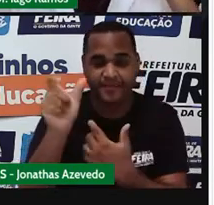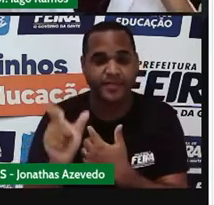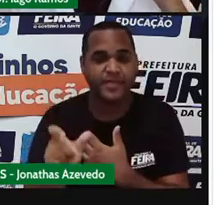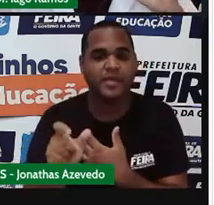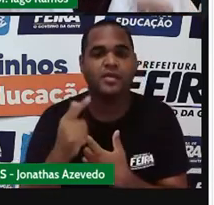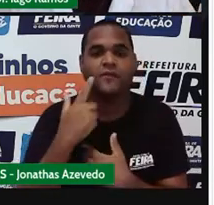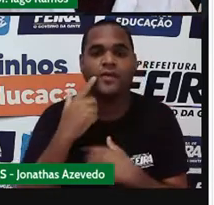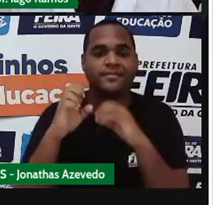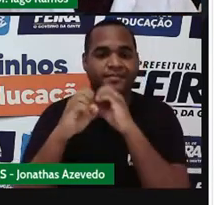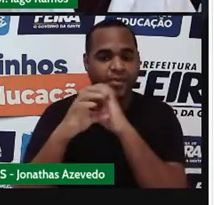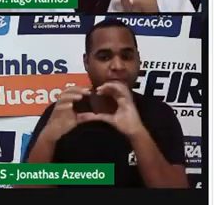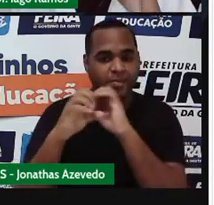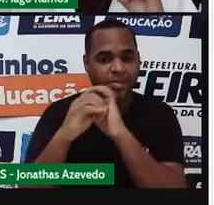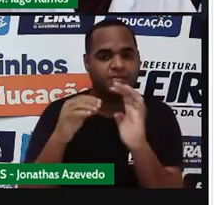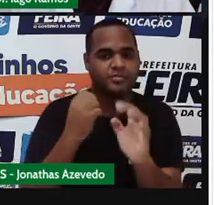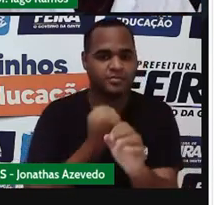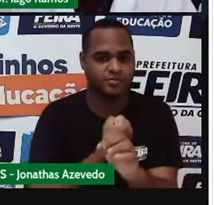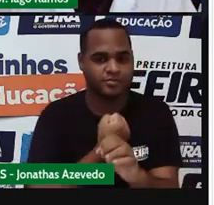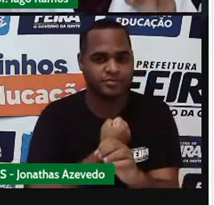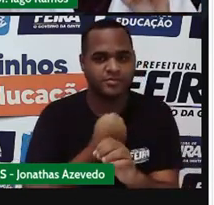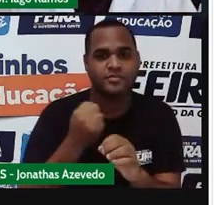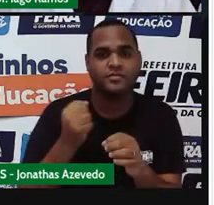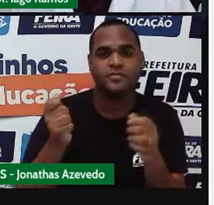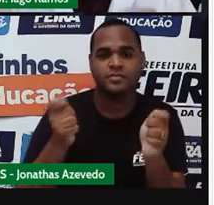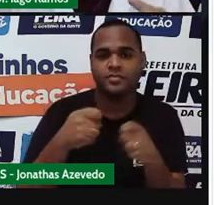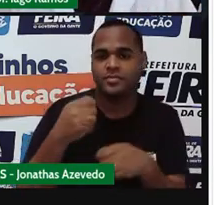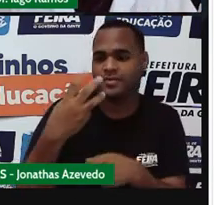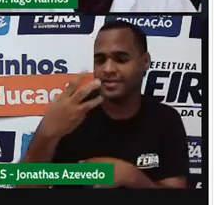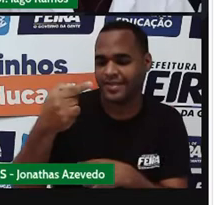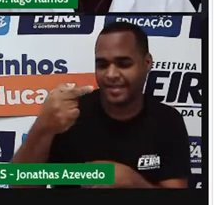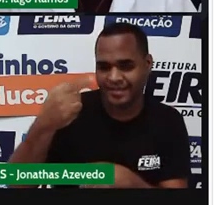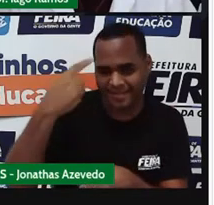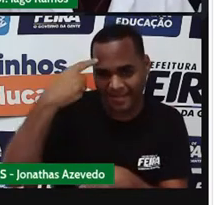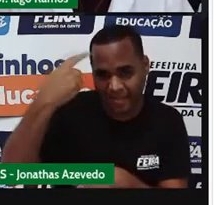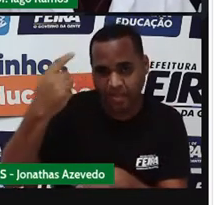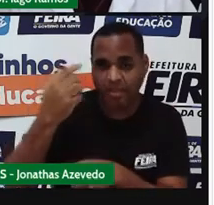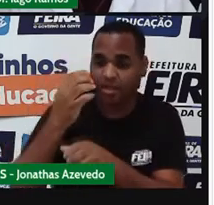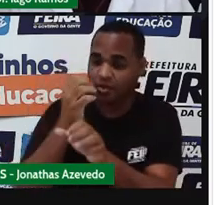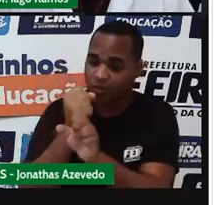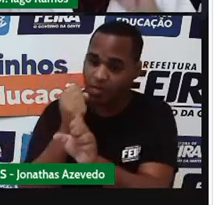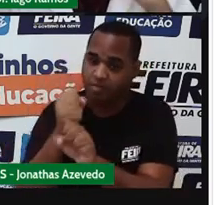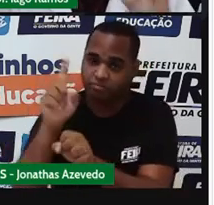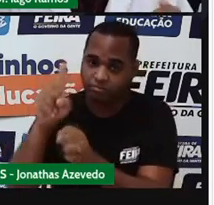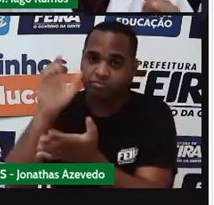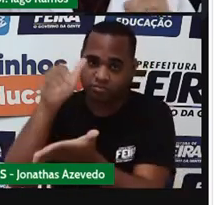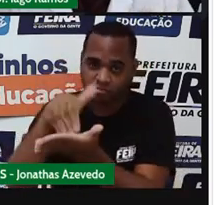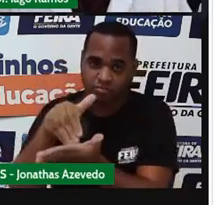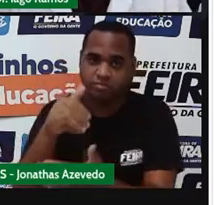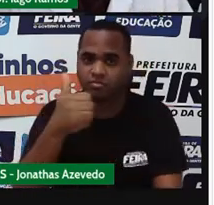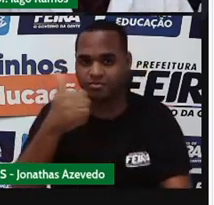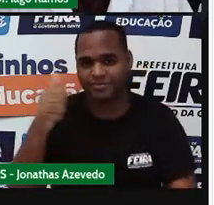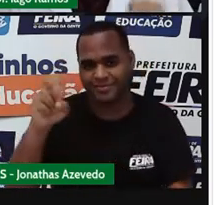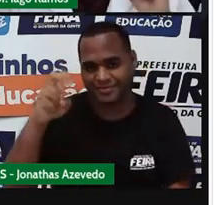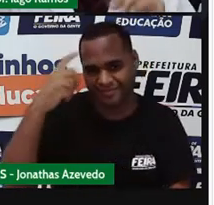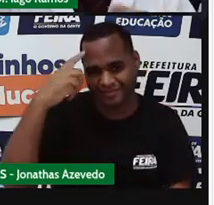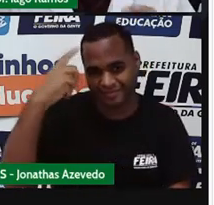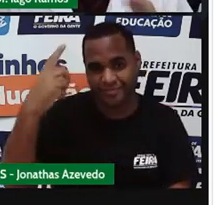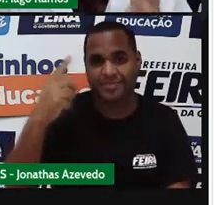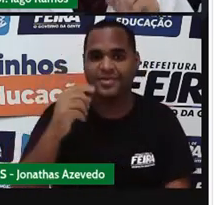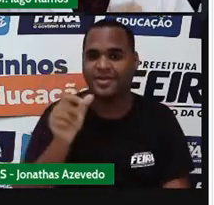Descubra qual é o número que somado com 37 o resultado é 115, tá? O meu avatazinho ali,